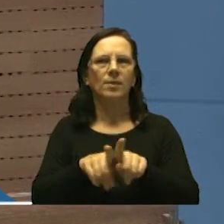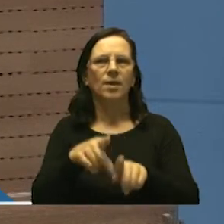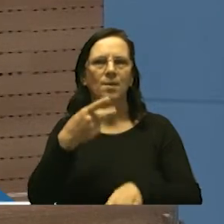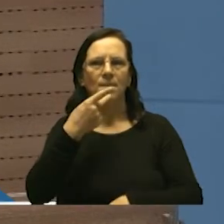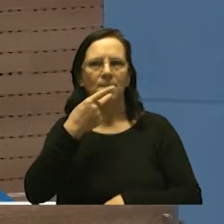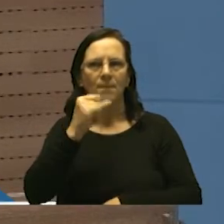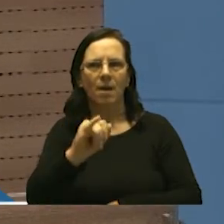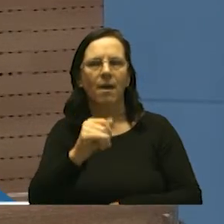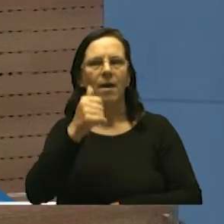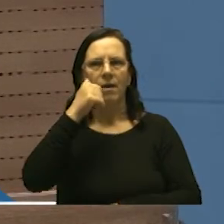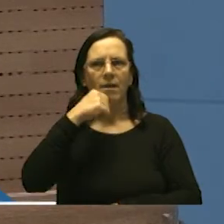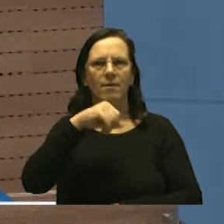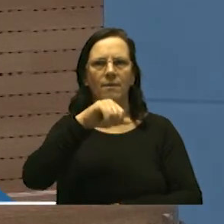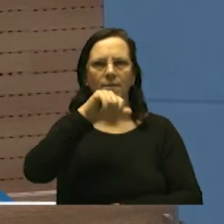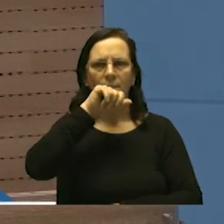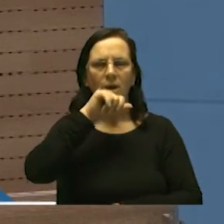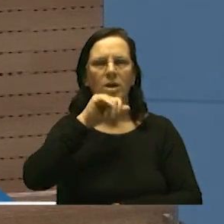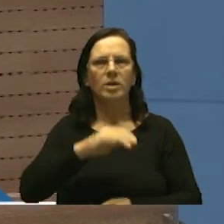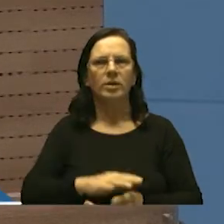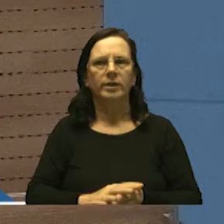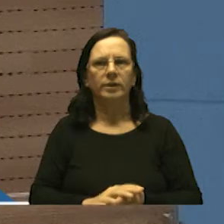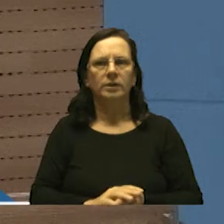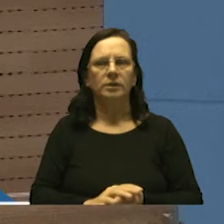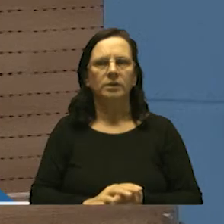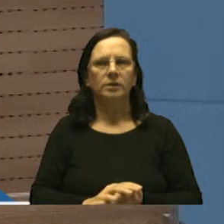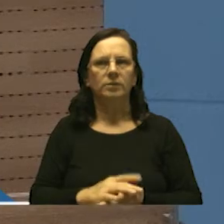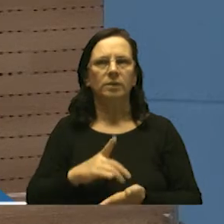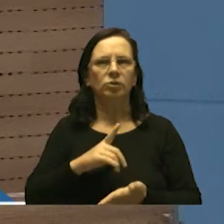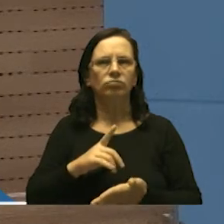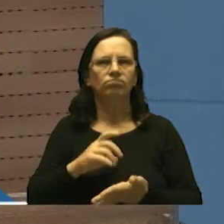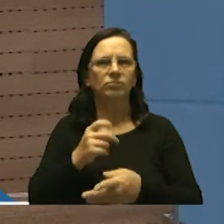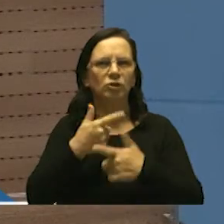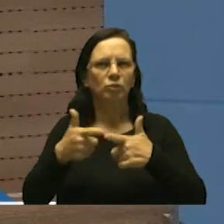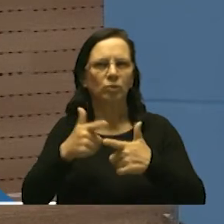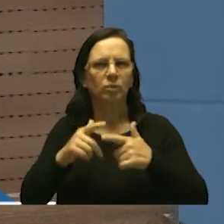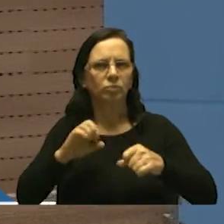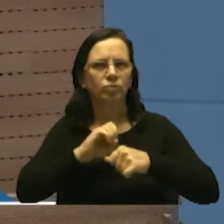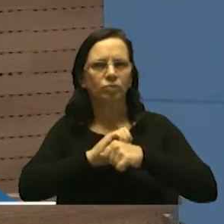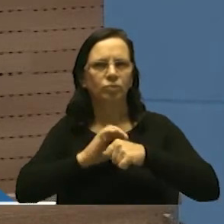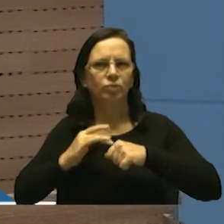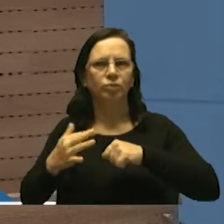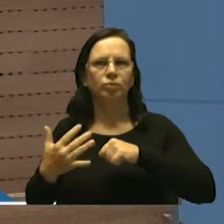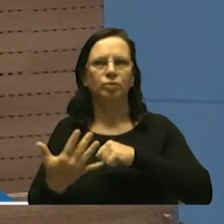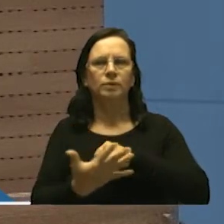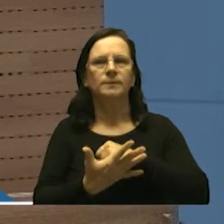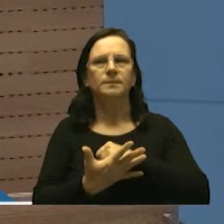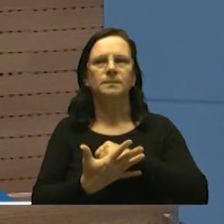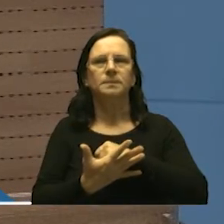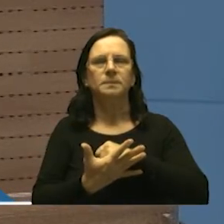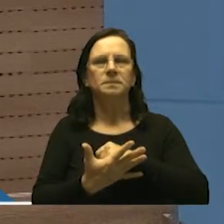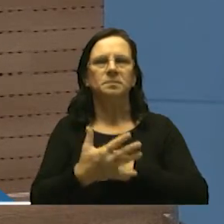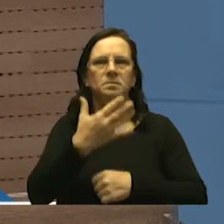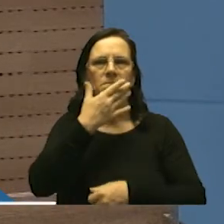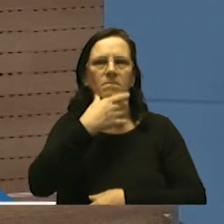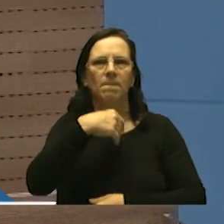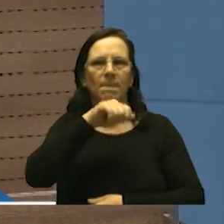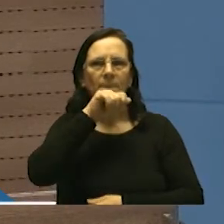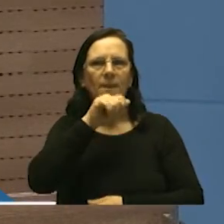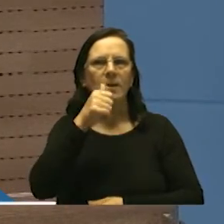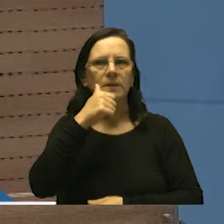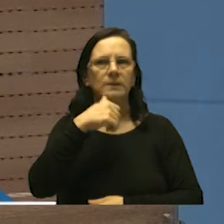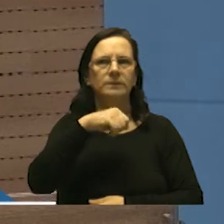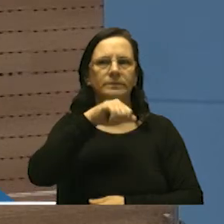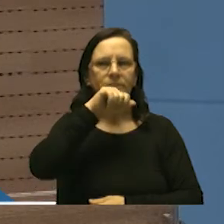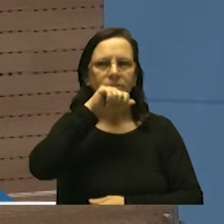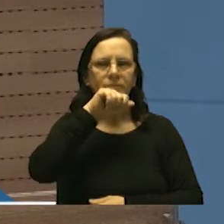sacrifício estão fazendo sacrifício em meio a essa crise do covid-19 que são os pais e mães que se